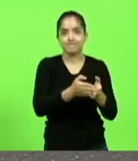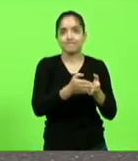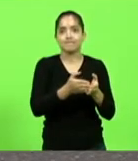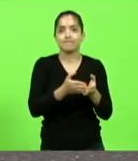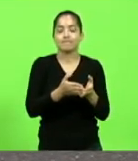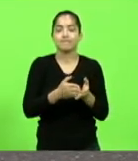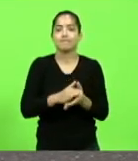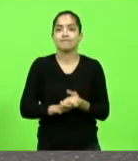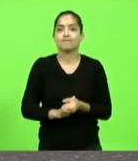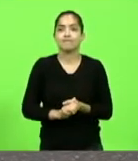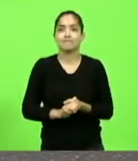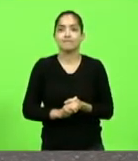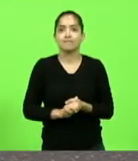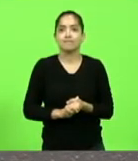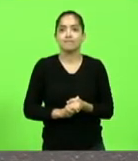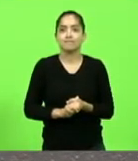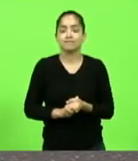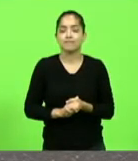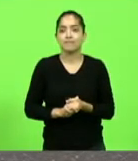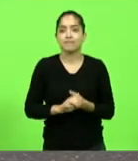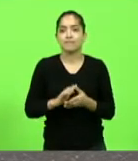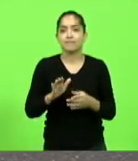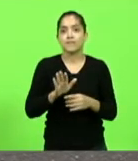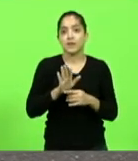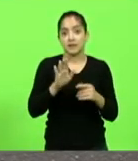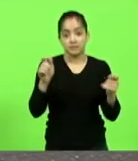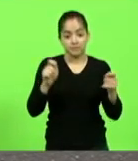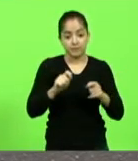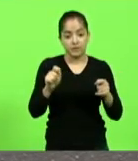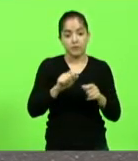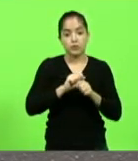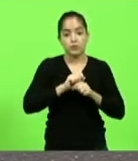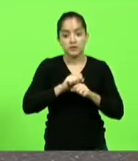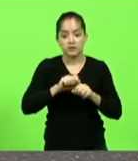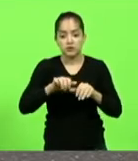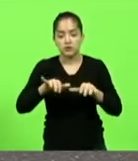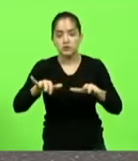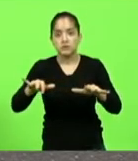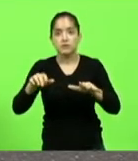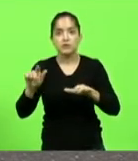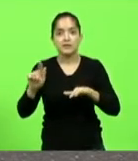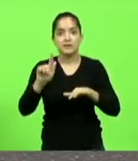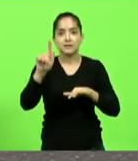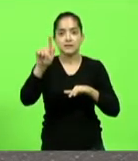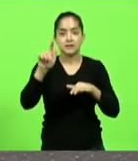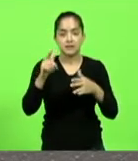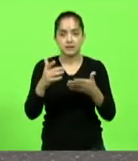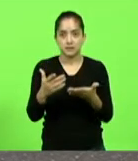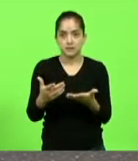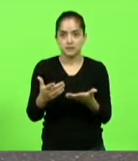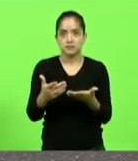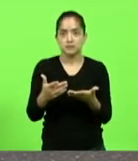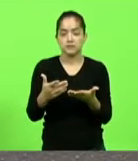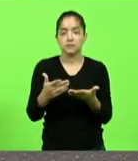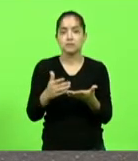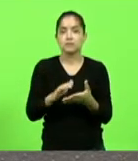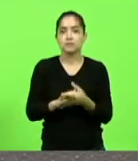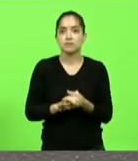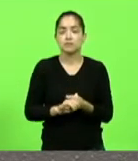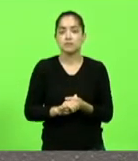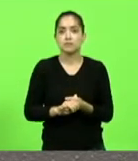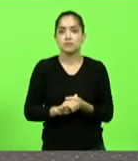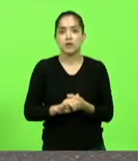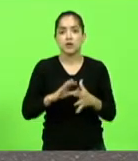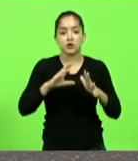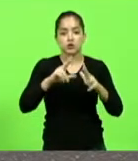e vai poder distribuir esse gás para